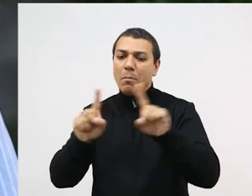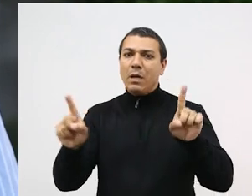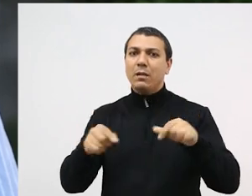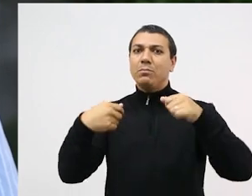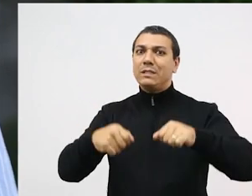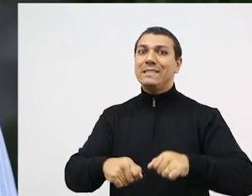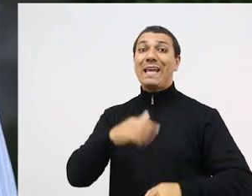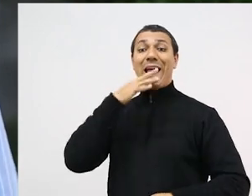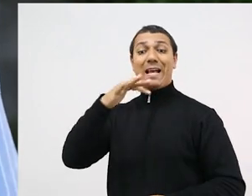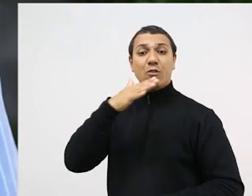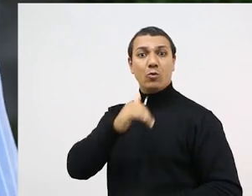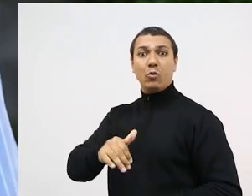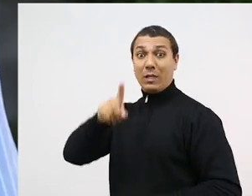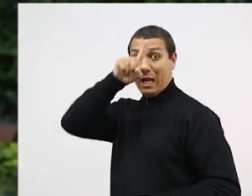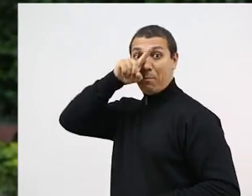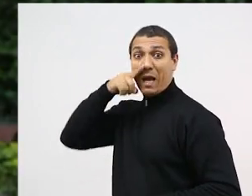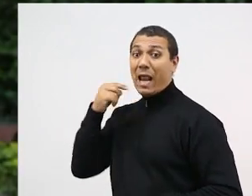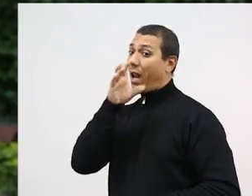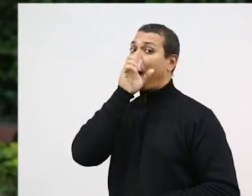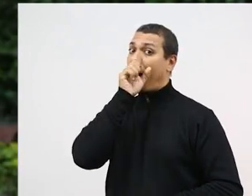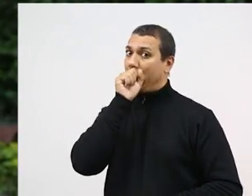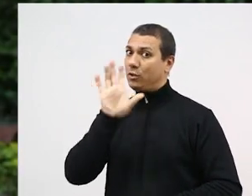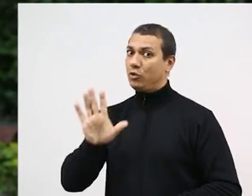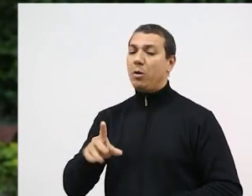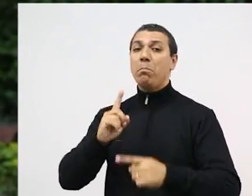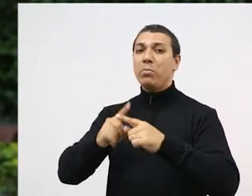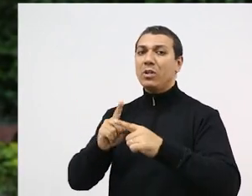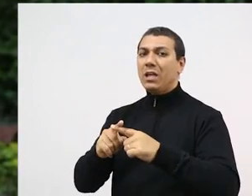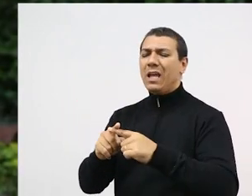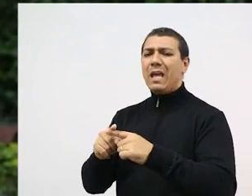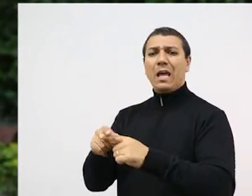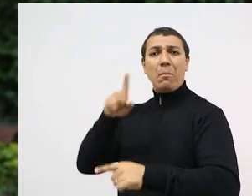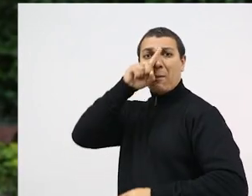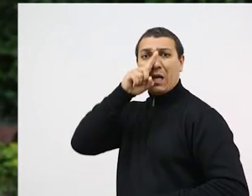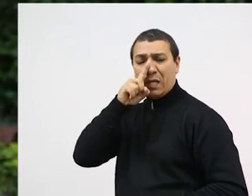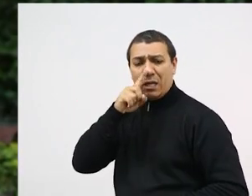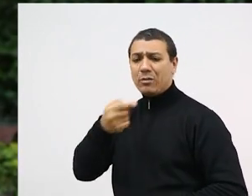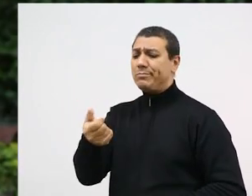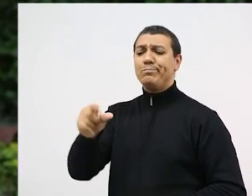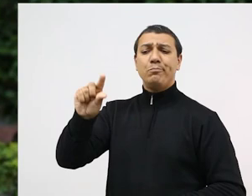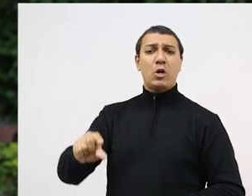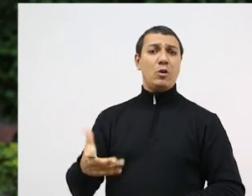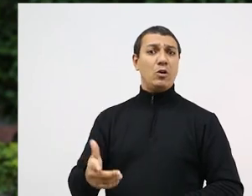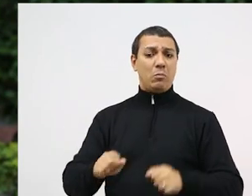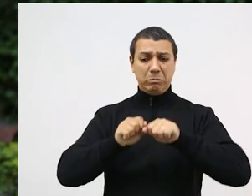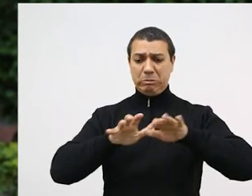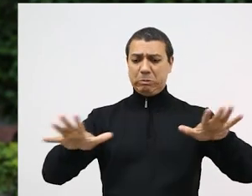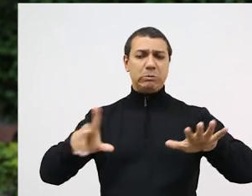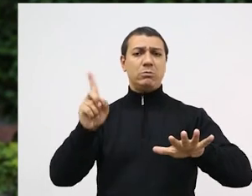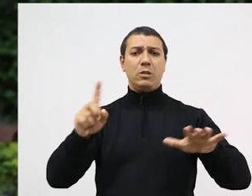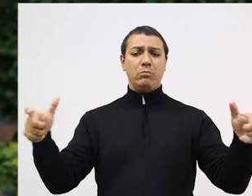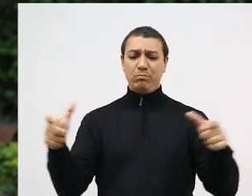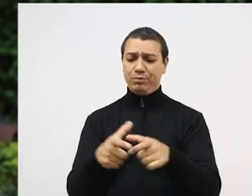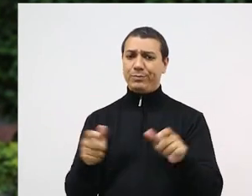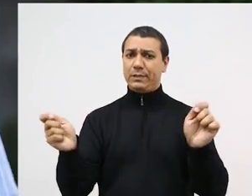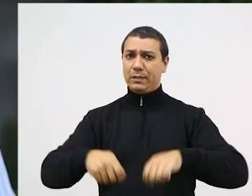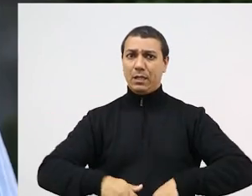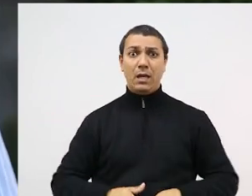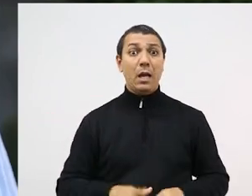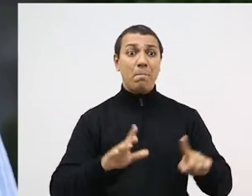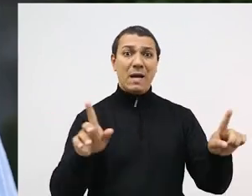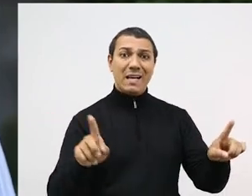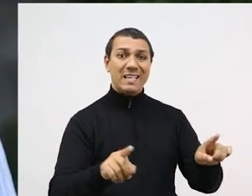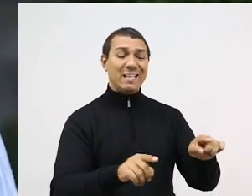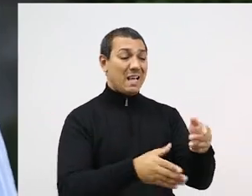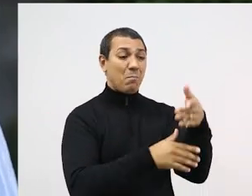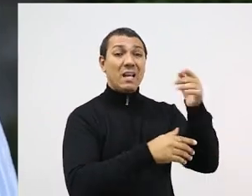enquadrem nas cores amarela ou laranja. As duas bandeiras representam riscos menos elevados de contágio pela Covid-19. Na